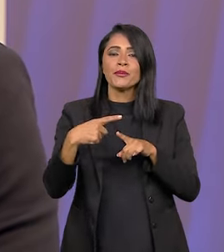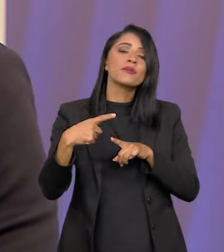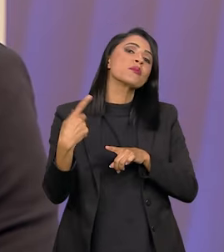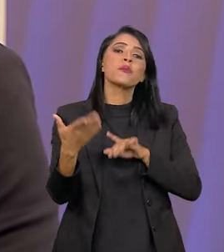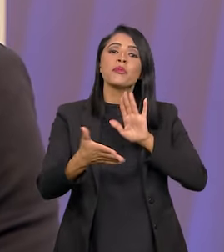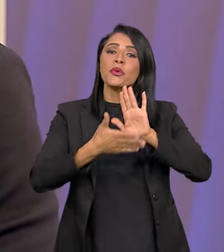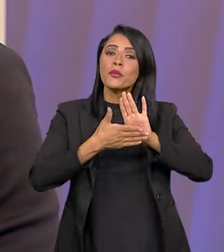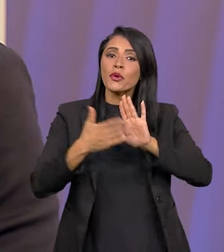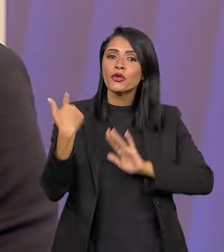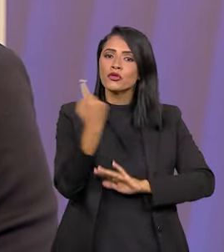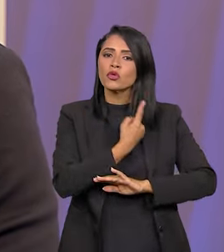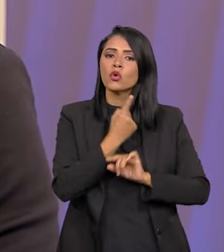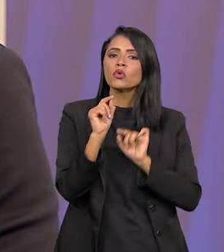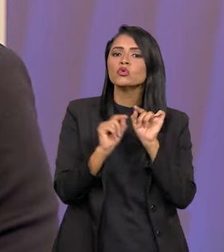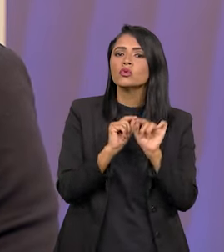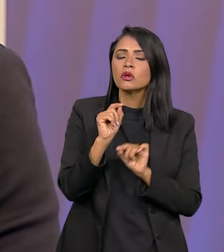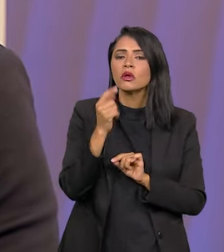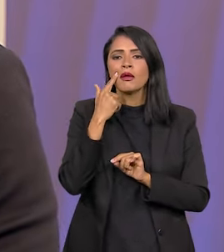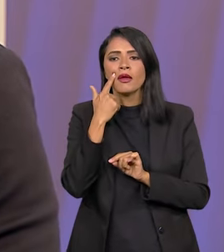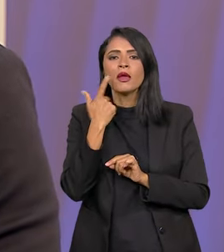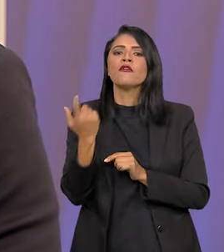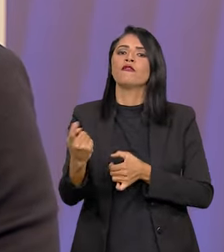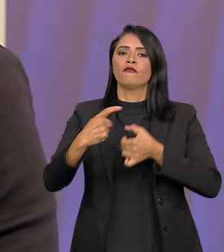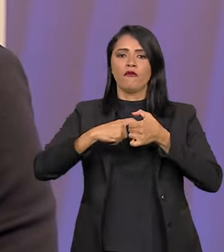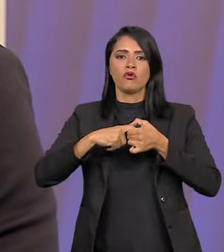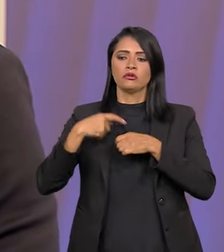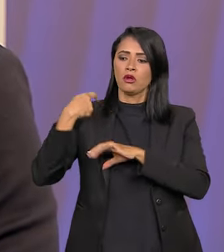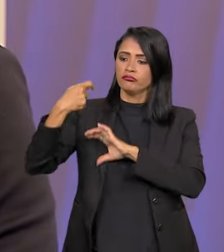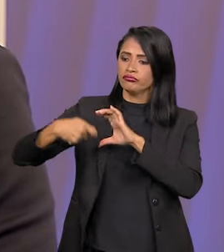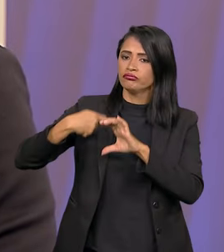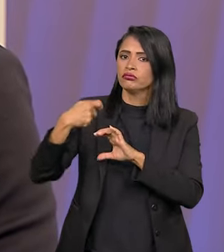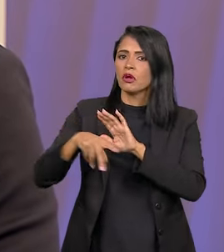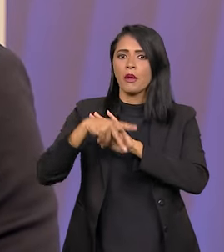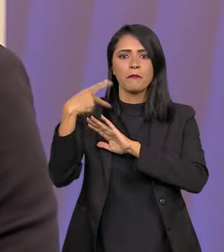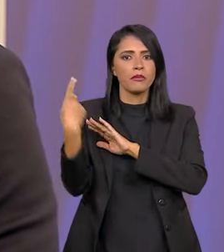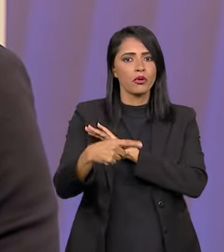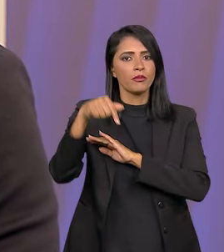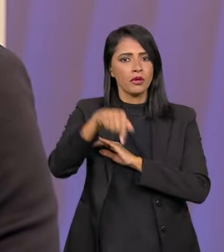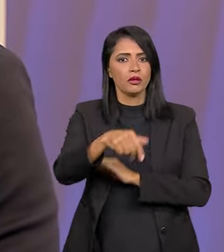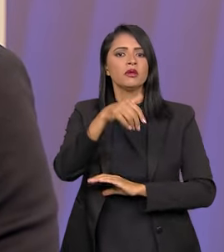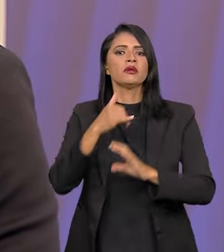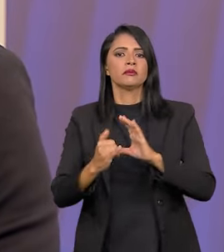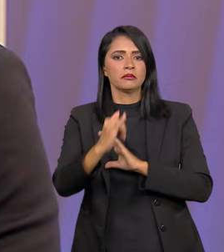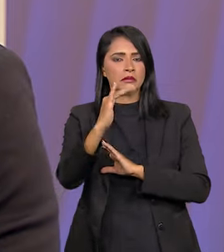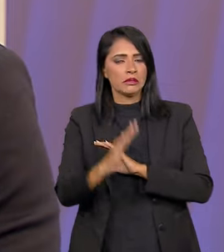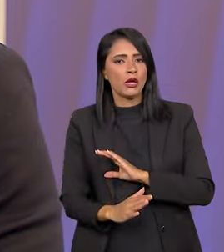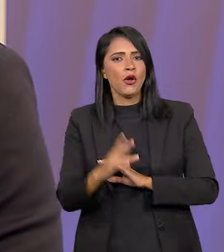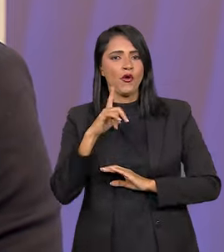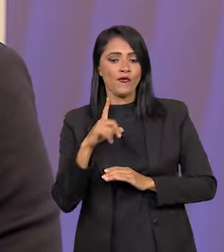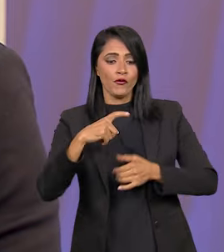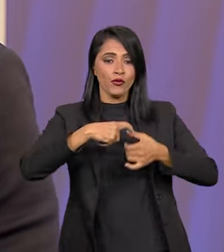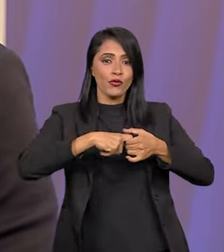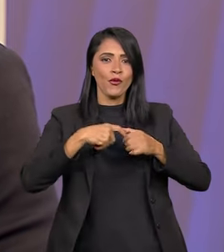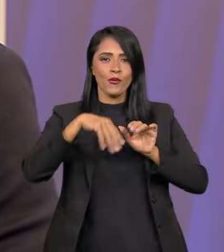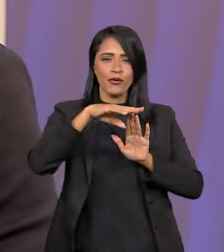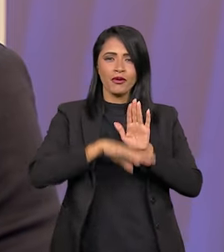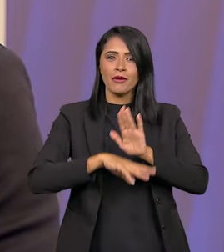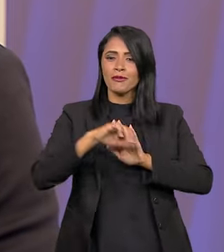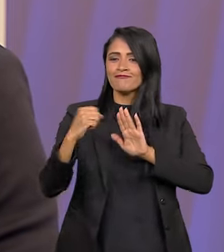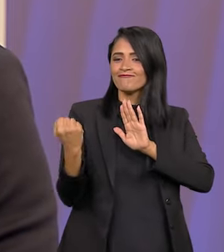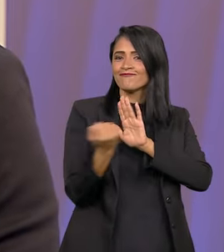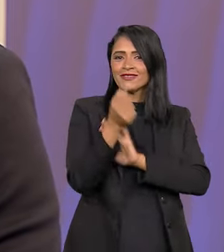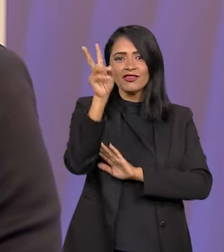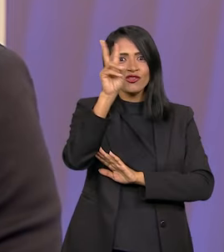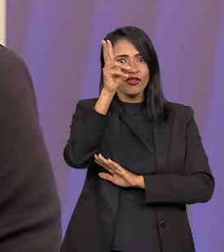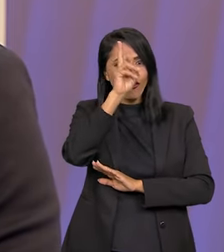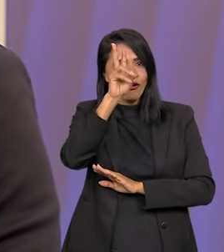porque o propósito da nossa gestão é retomar as produções, as produções próprias. Então, a gente retomou um programa